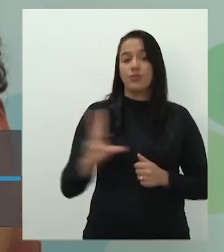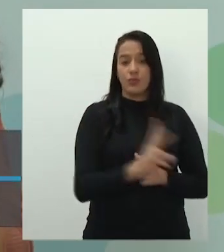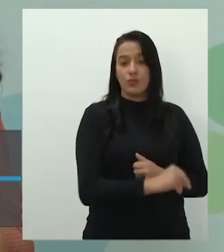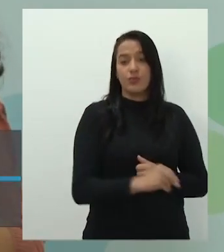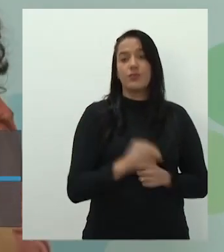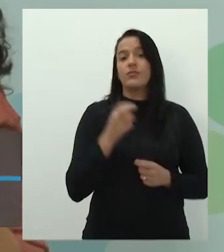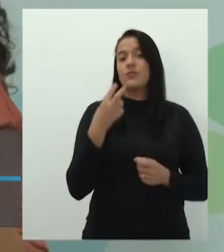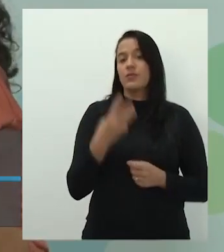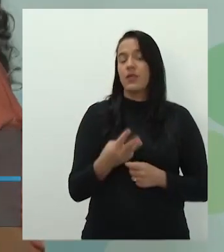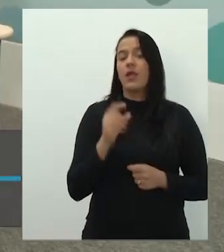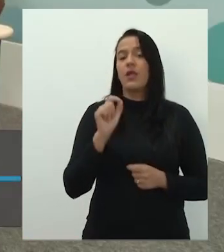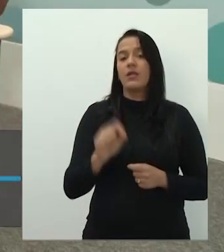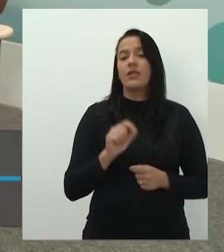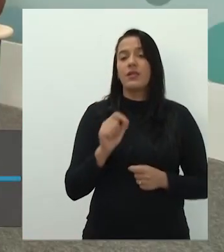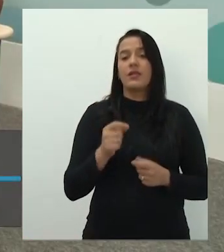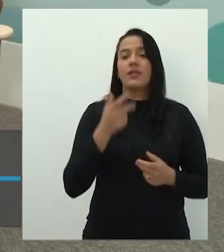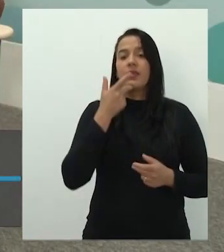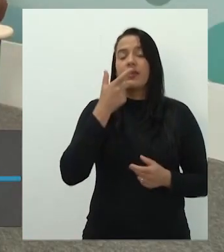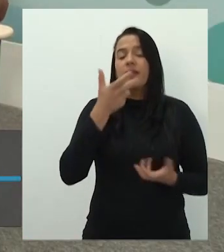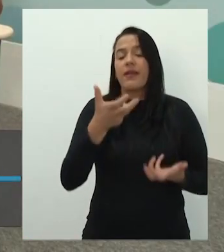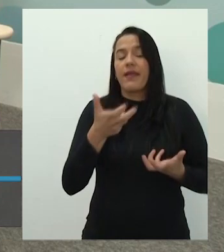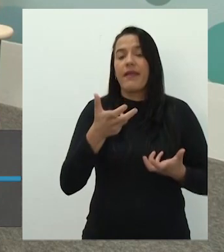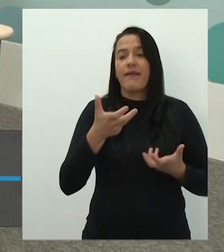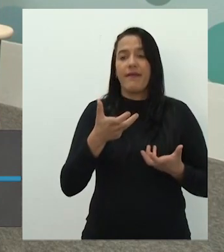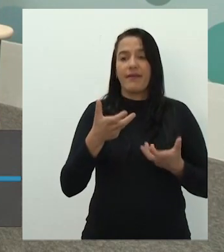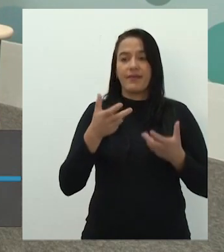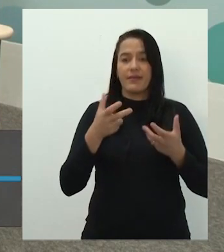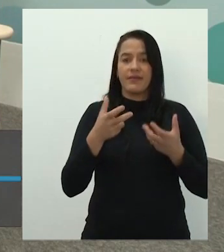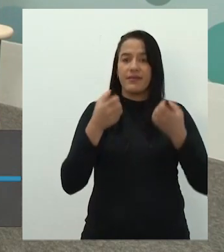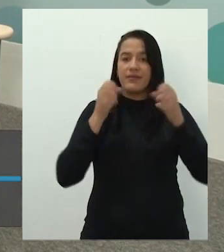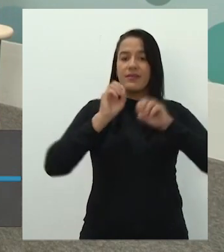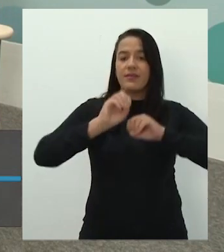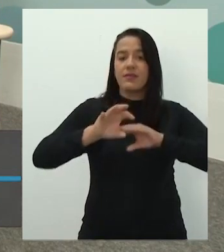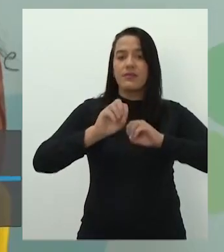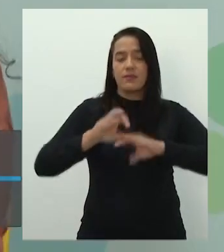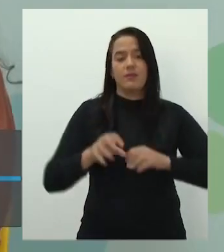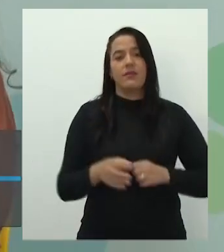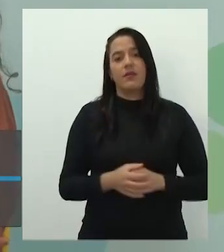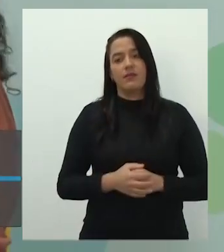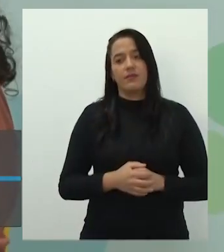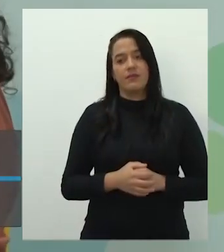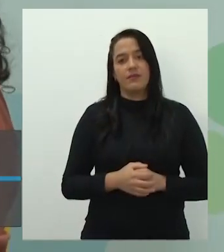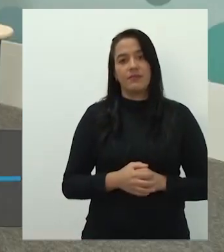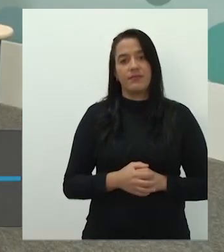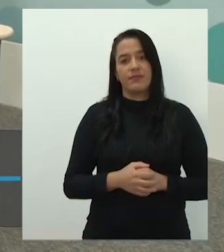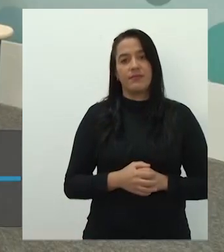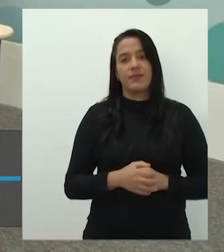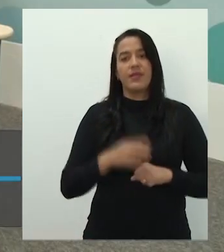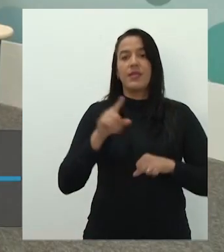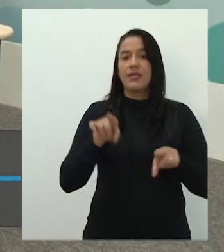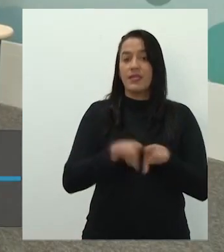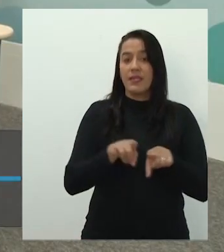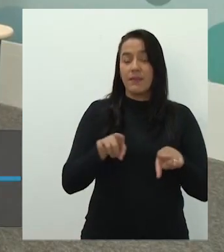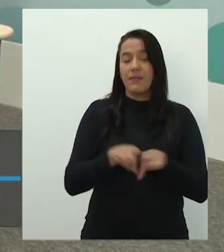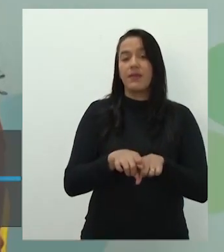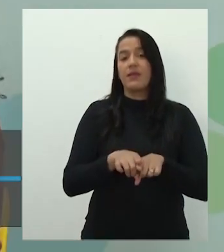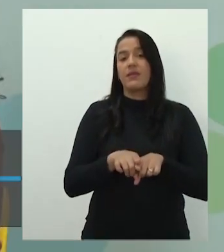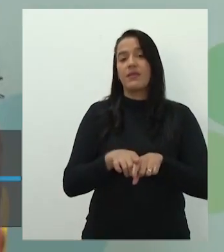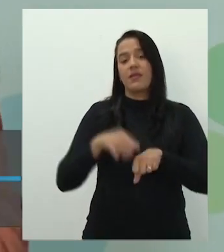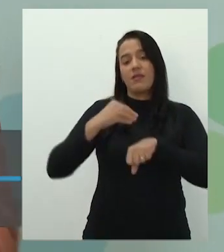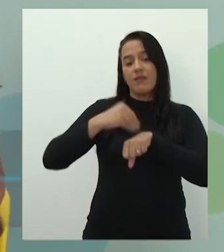indicar... Exatamente. ...coisas. E os três podem perceber... Eles... Orientações. Isso. Eles fazem